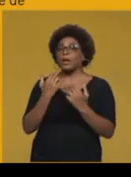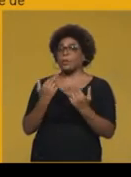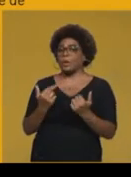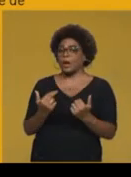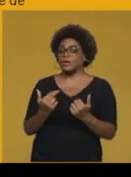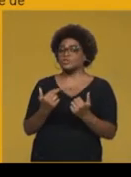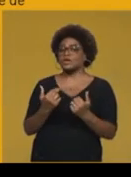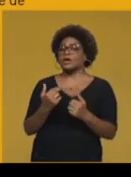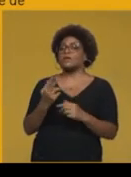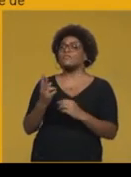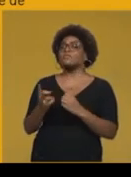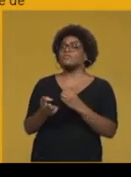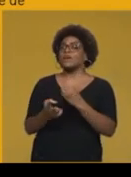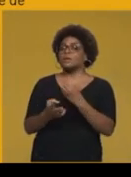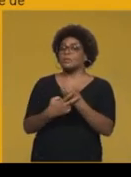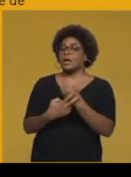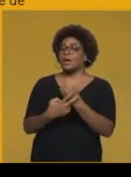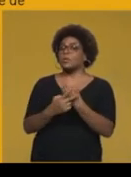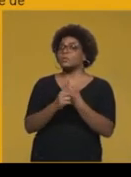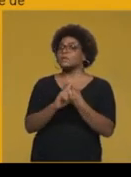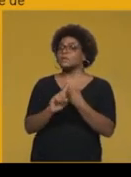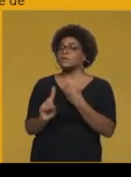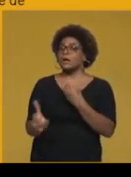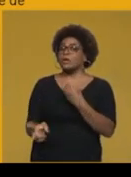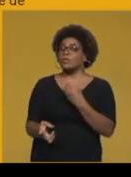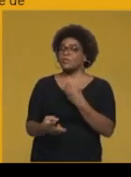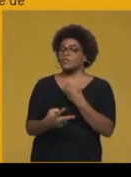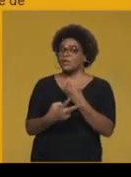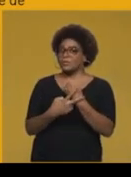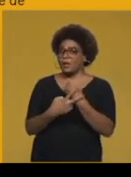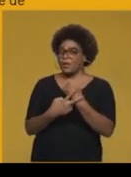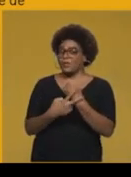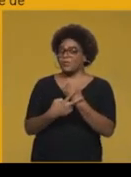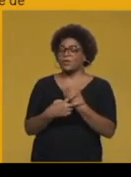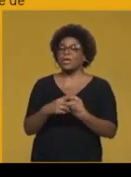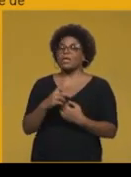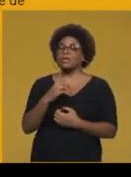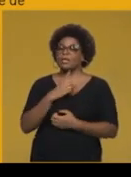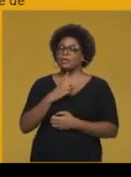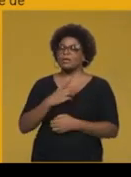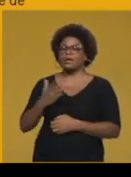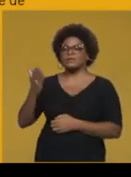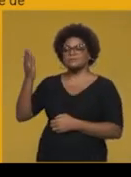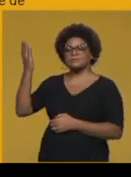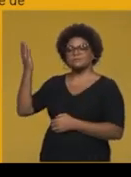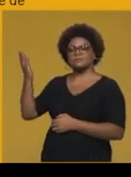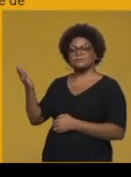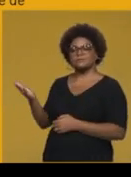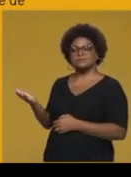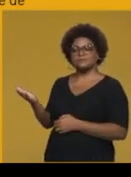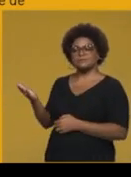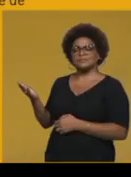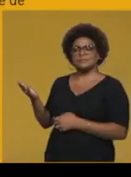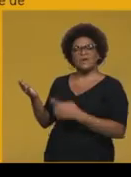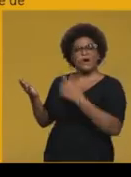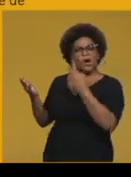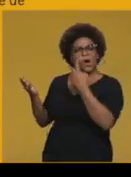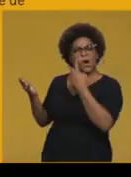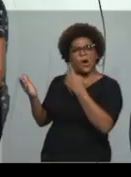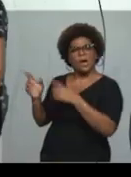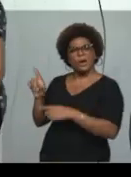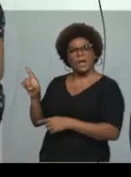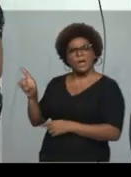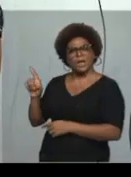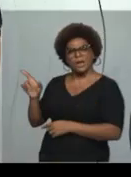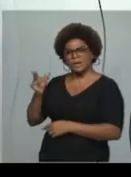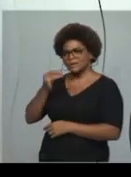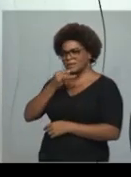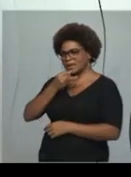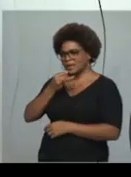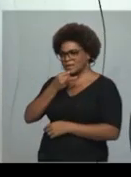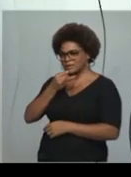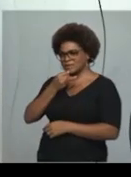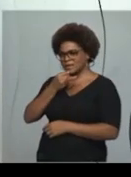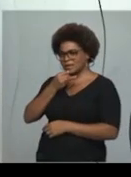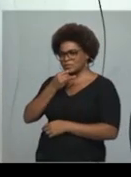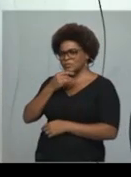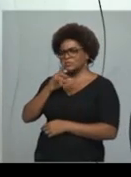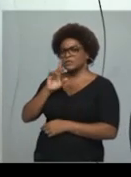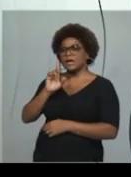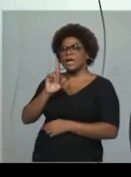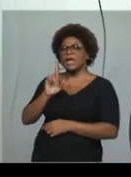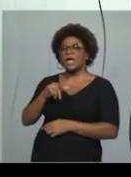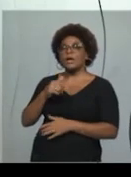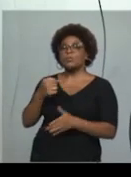verbal estarão presentes aí, né? Nas provas do Enem. Eu trouxe até um exemplo, é até uma questão de arte